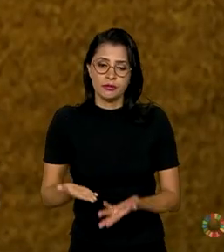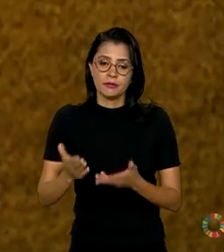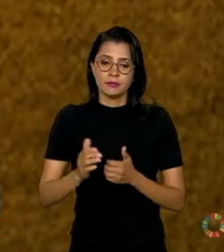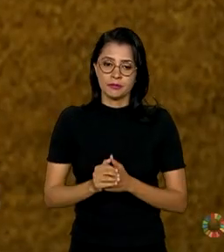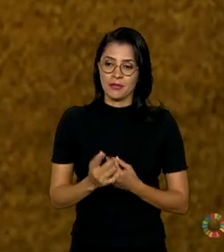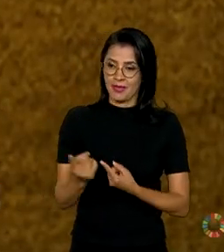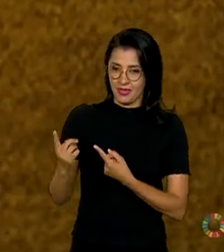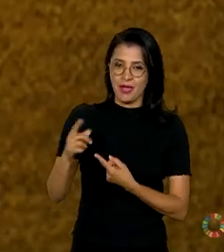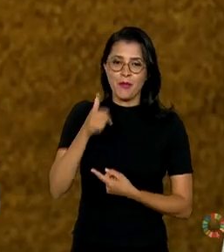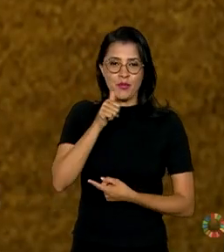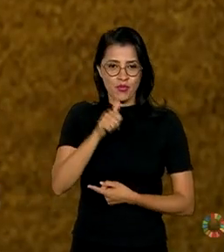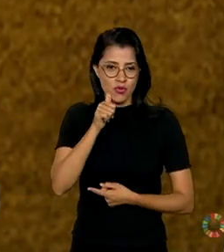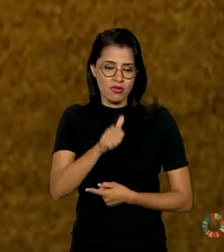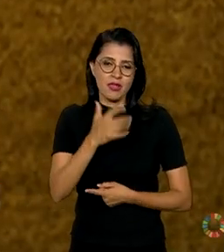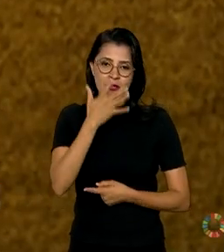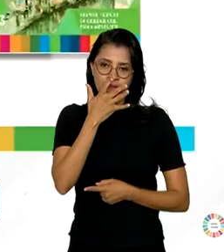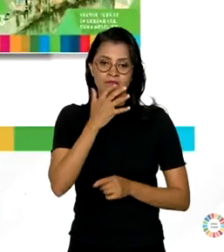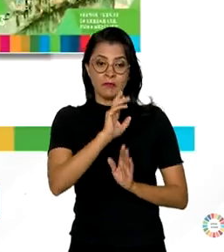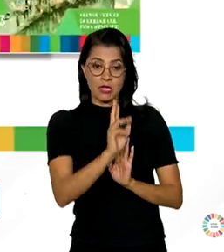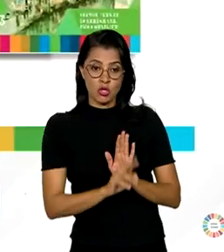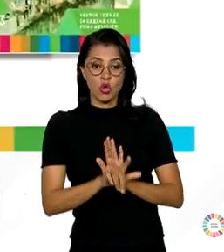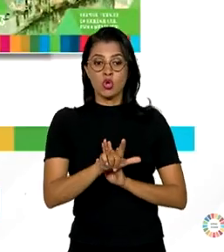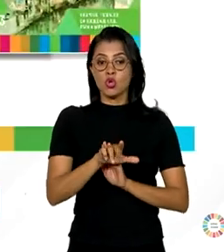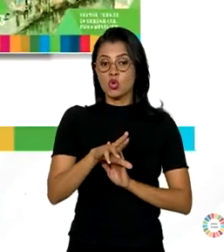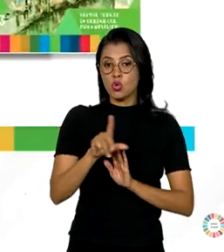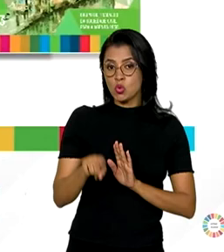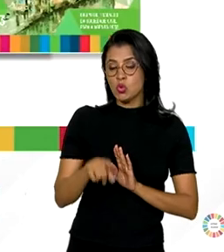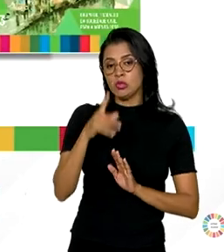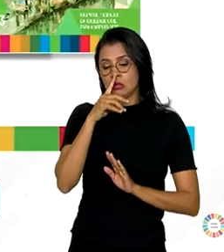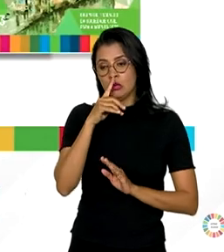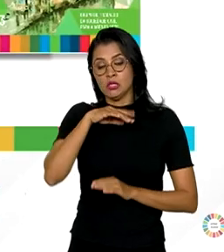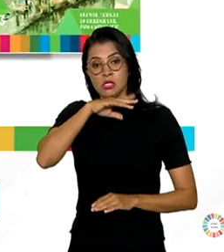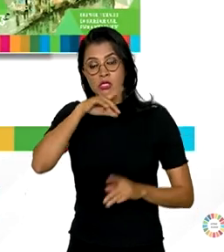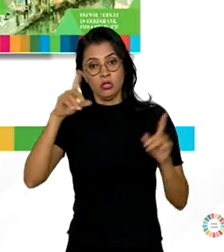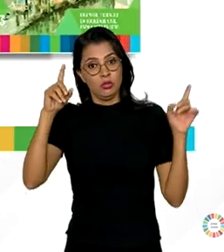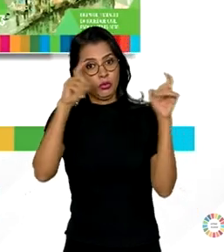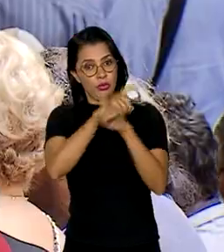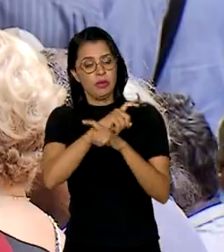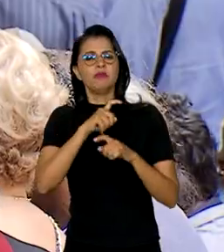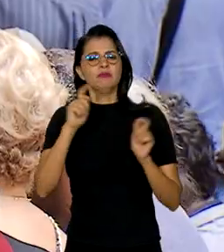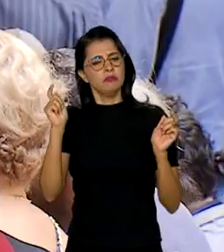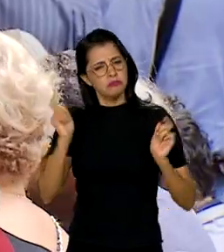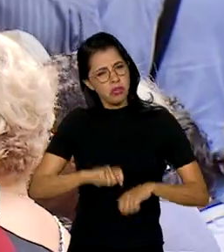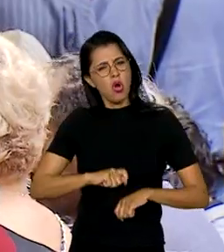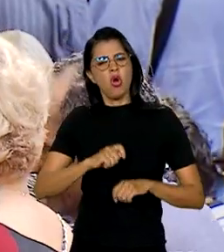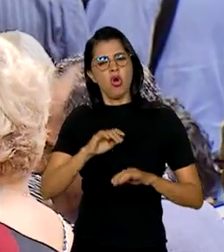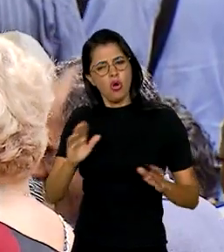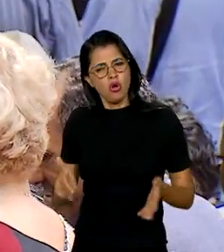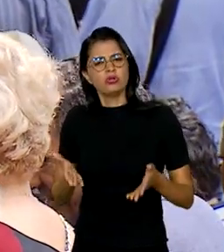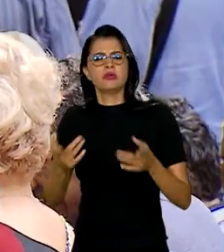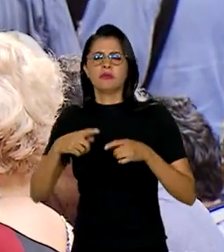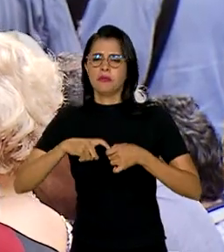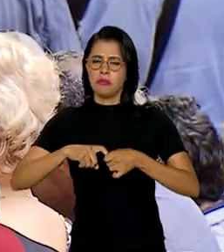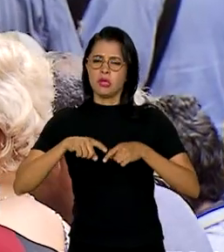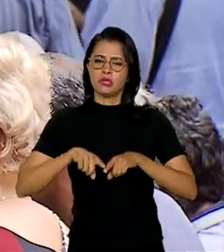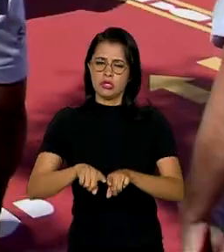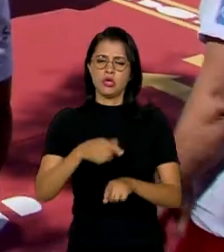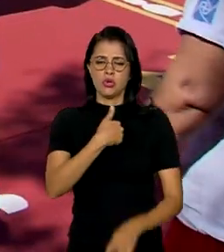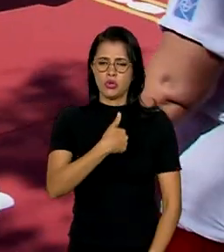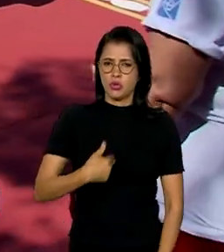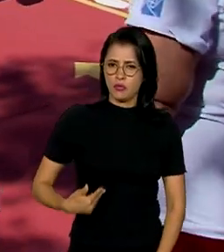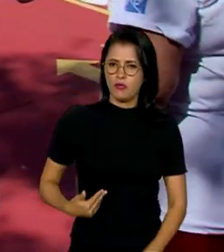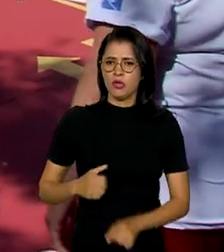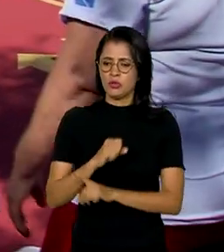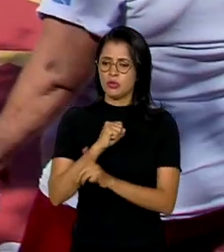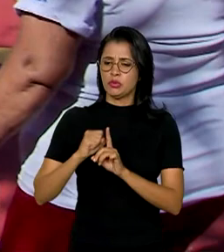Alessandra Nilo, embora o panorama do relatório Luz seja sombrio, ainda é possível reforçar a parceria entre governos